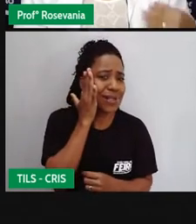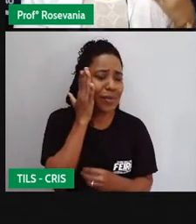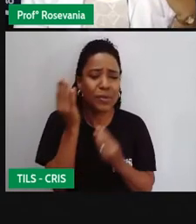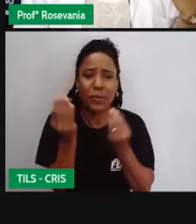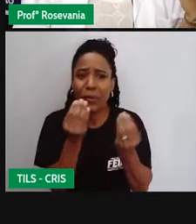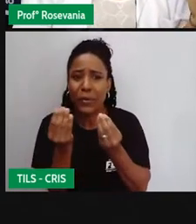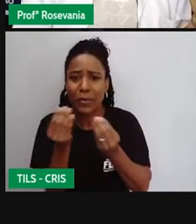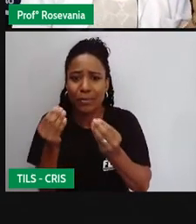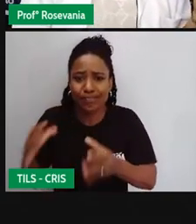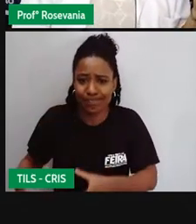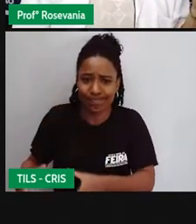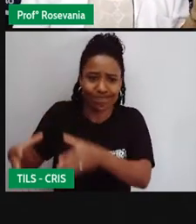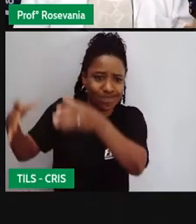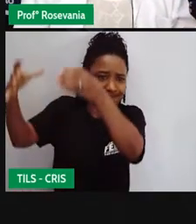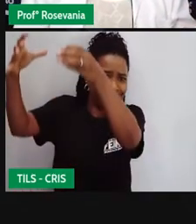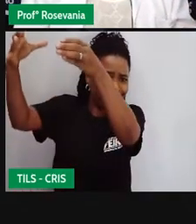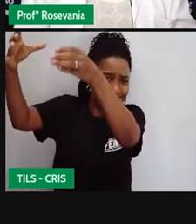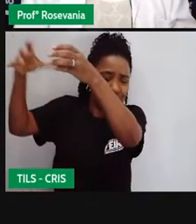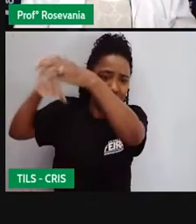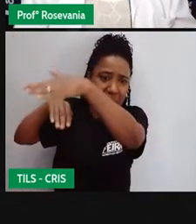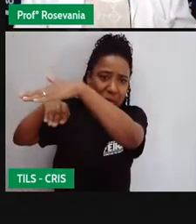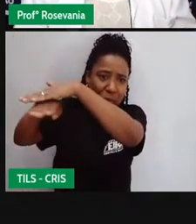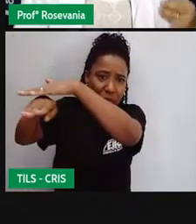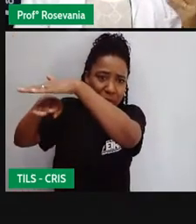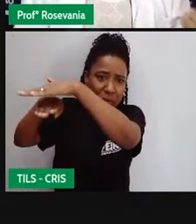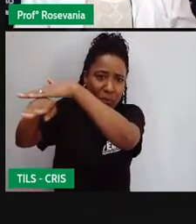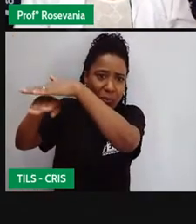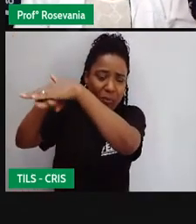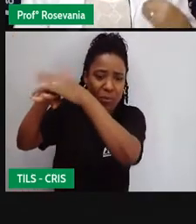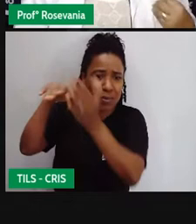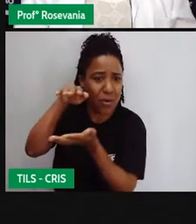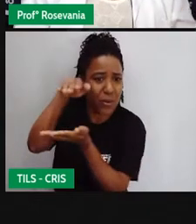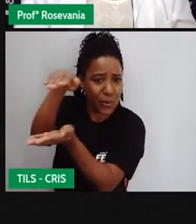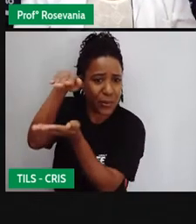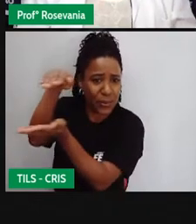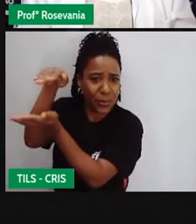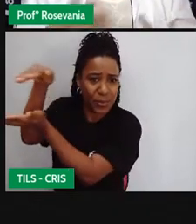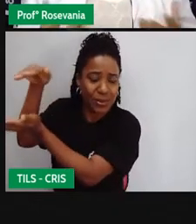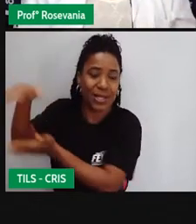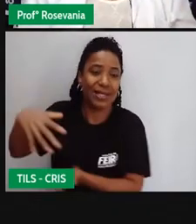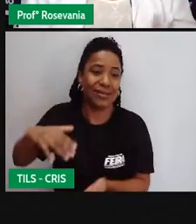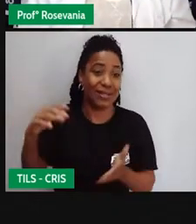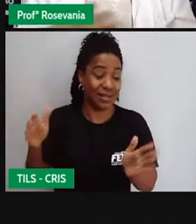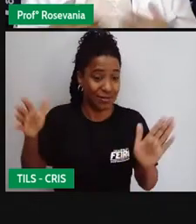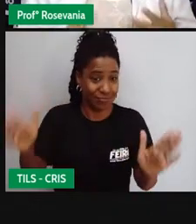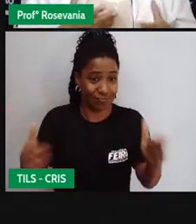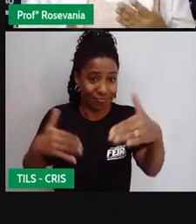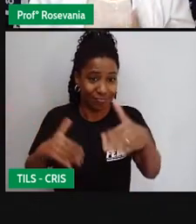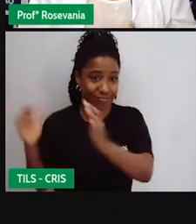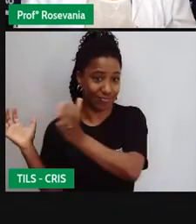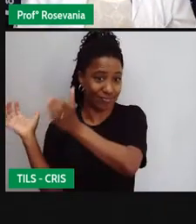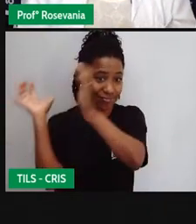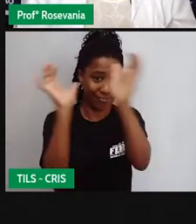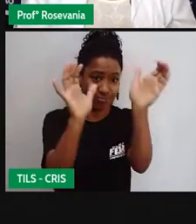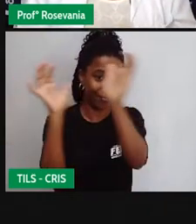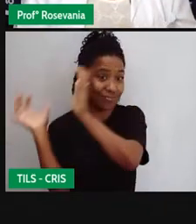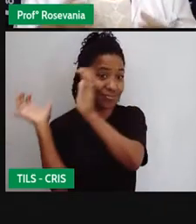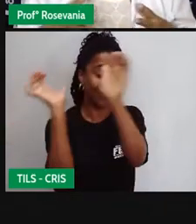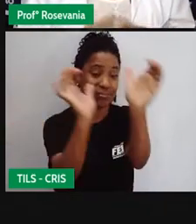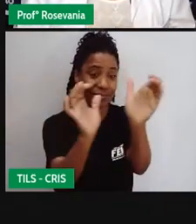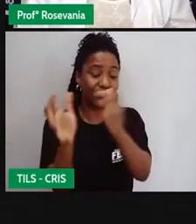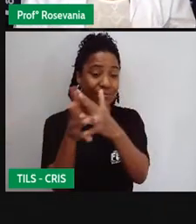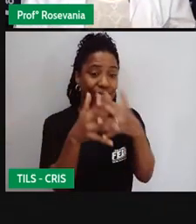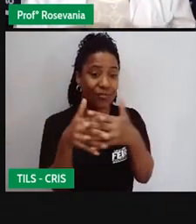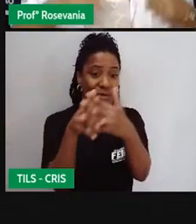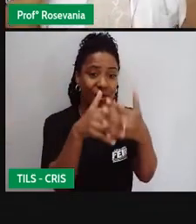em filhos? Eu vou mandar eles em caminhão? Eu vou colocar em sacos? Como é que é isso? Eu tenho que pensar